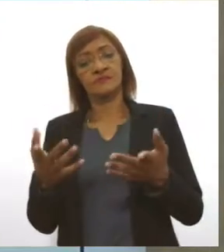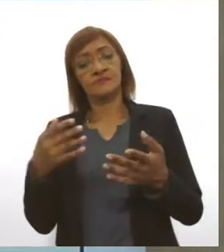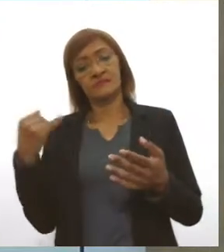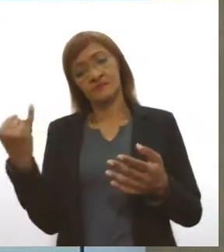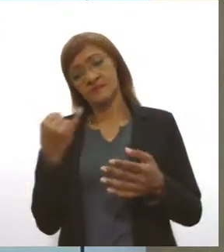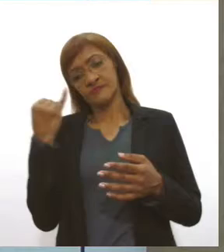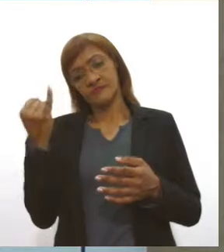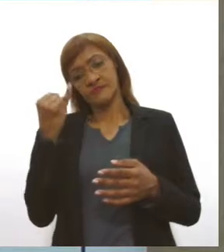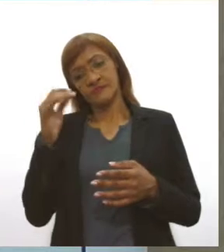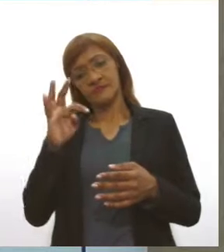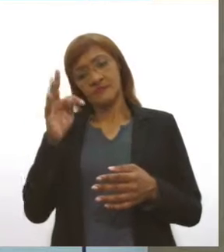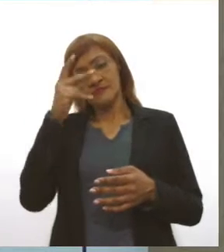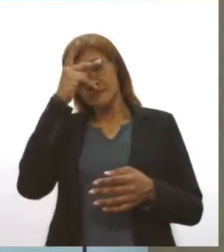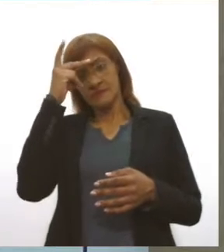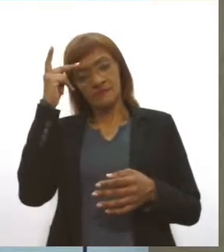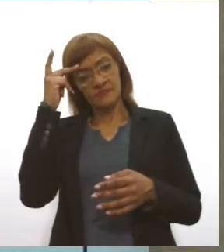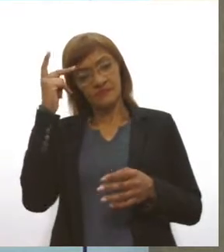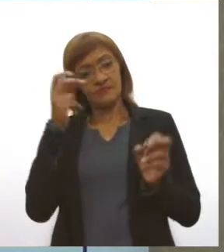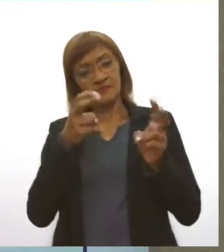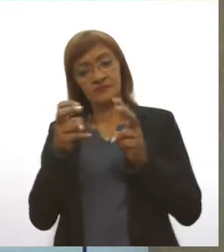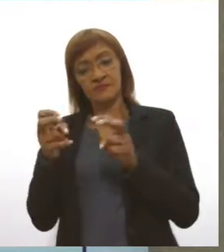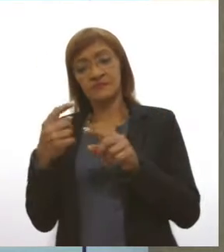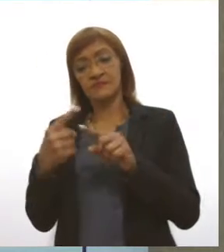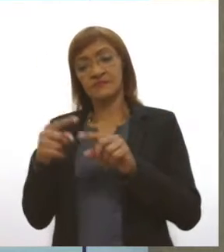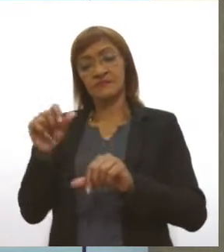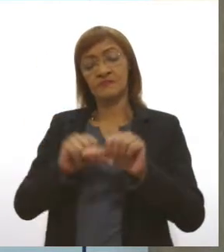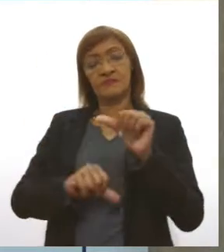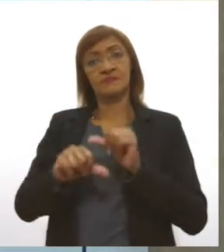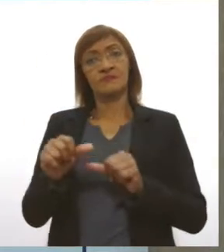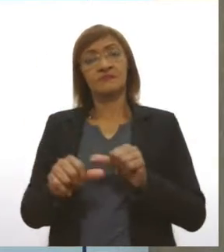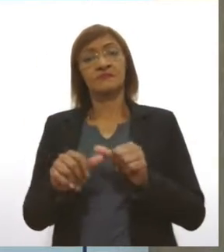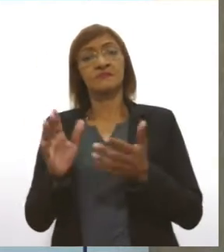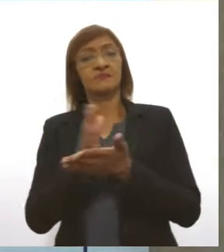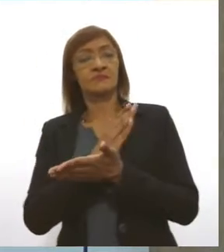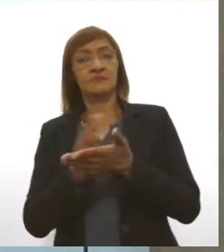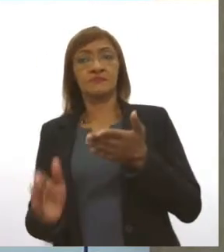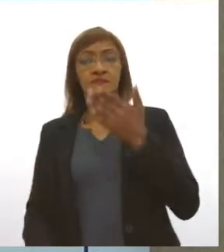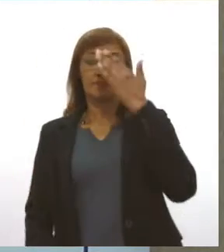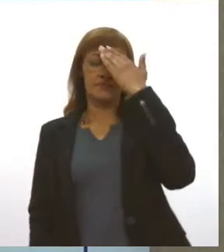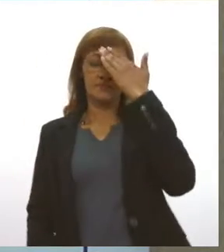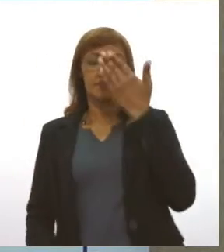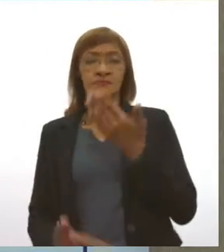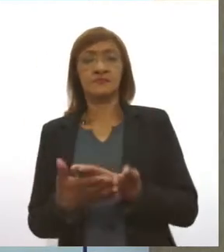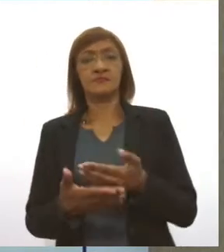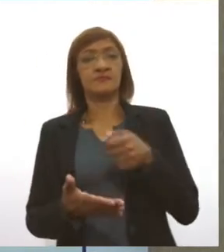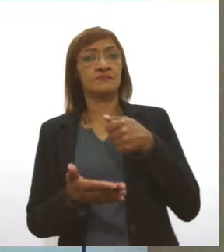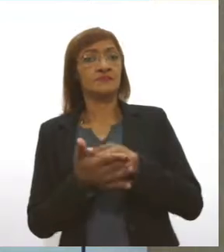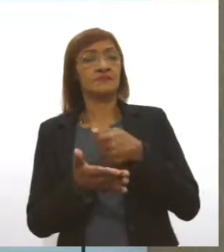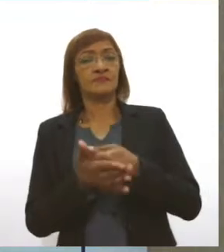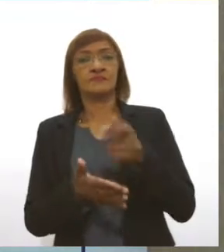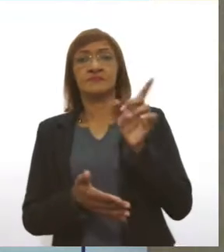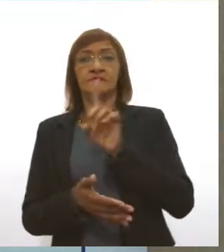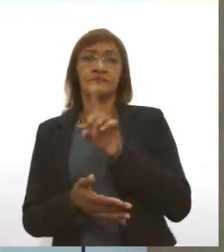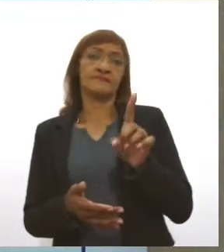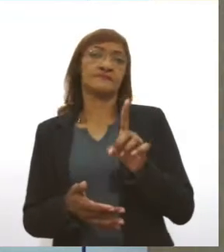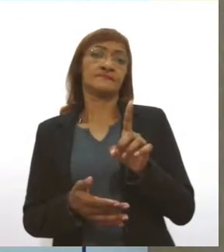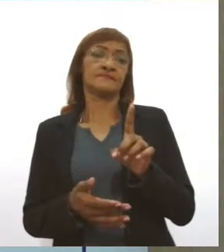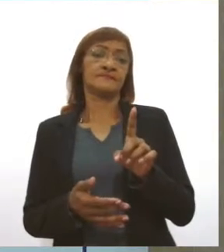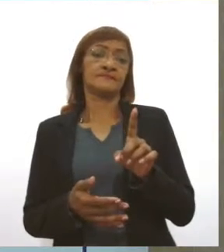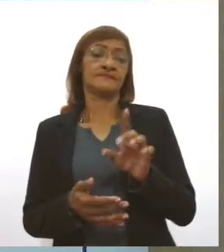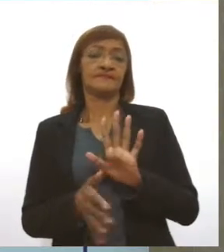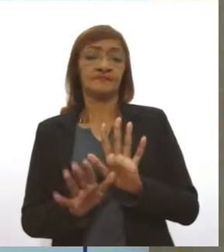consumidor se atende porque a troca, como muitos acreditam, não é algo obrigatório para o lojista em toda e qualquer situação.